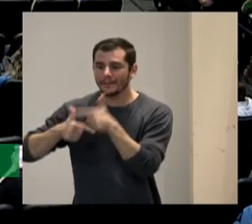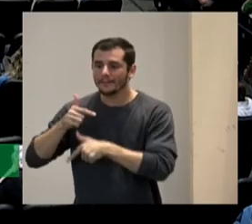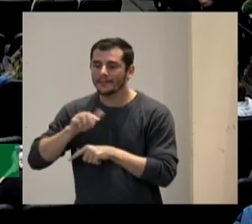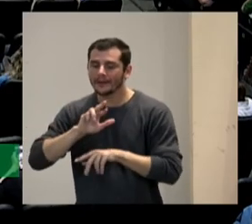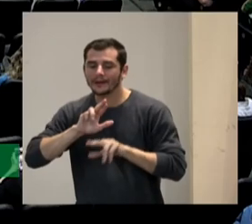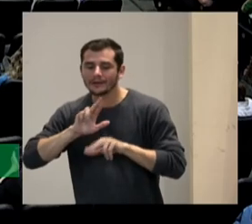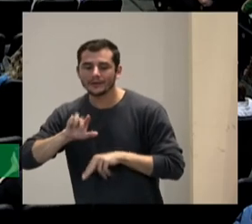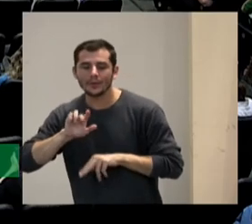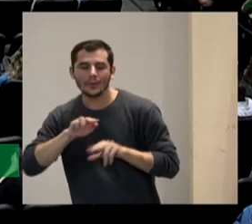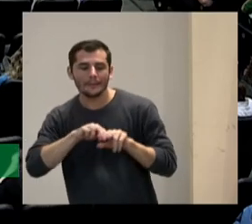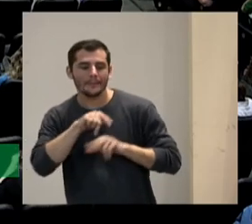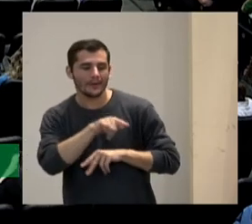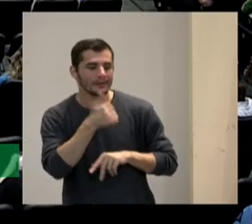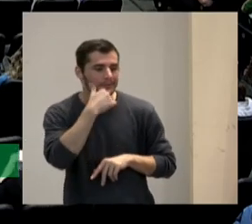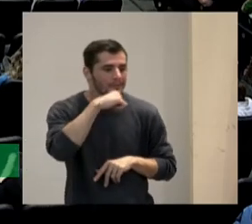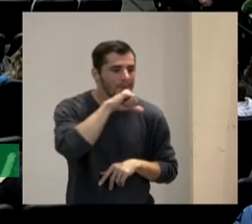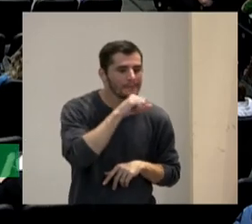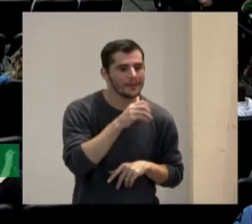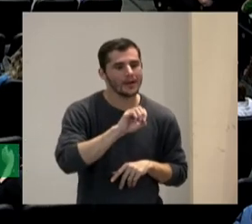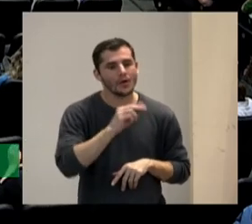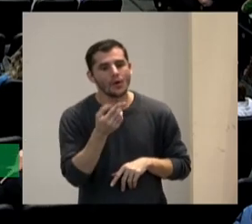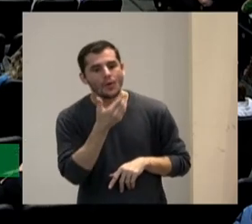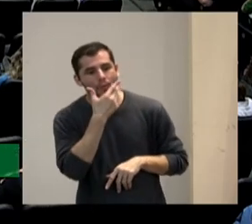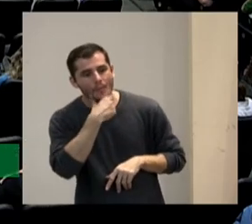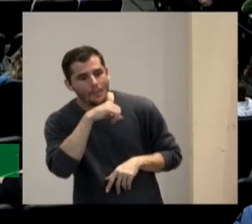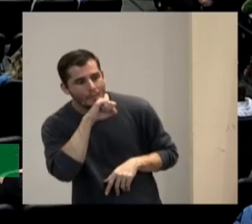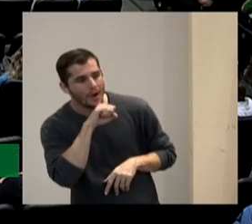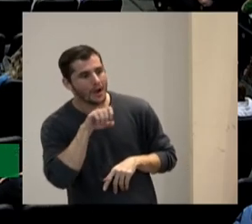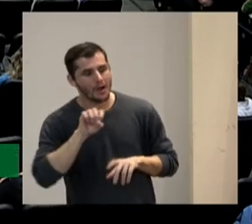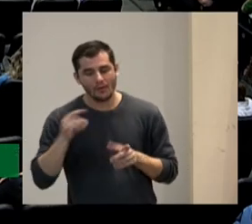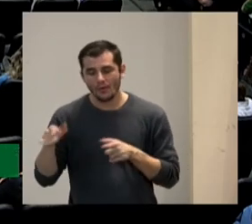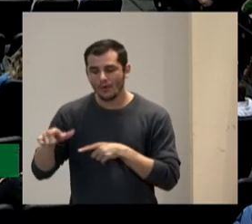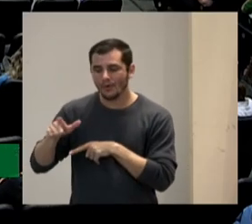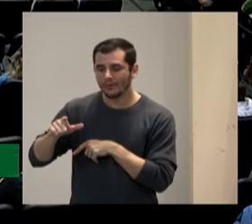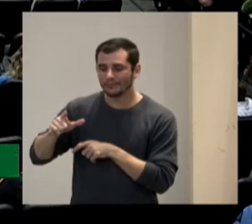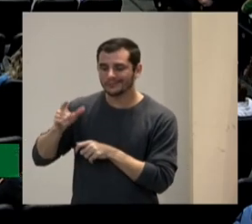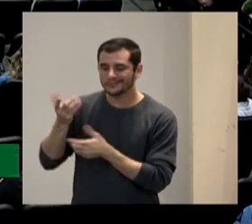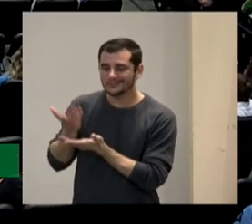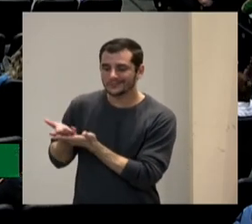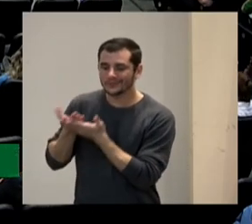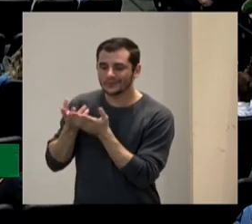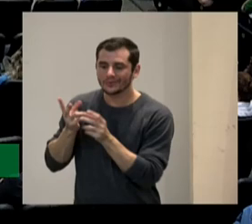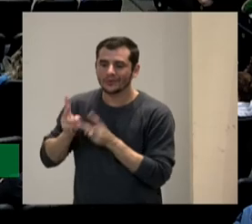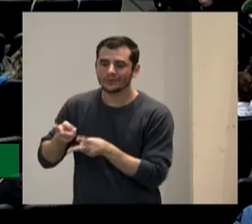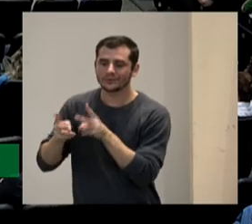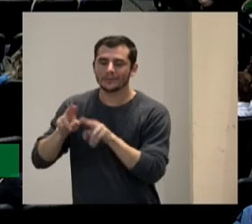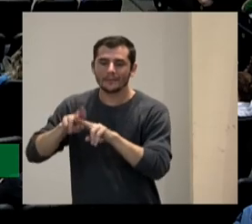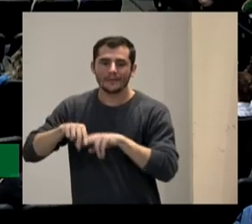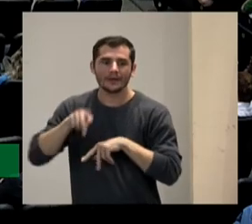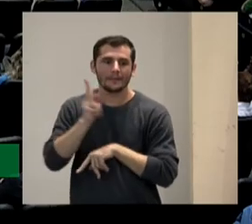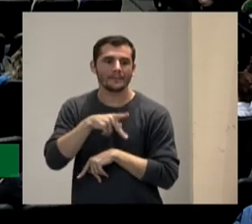e pelo seu pai ou continuaram estudando por conta de um professor X